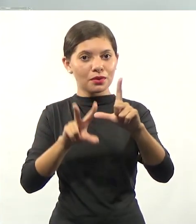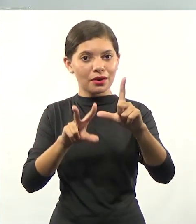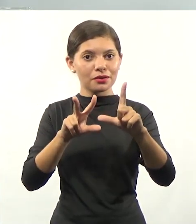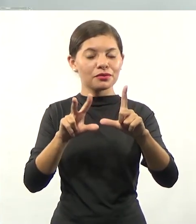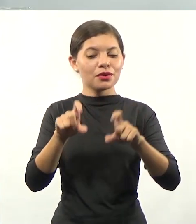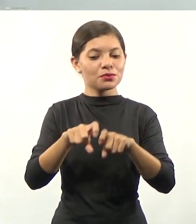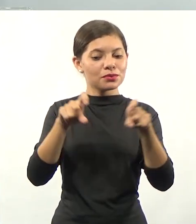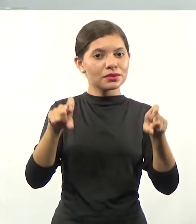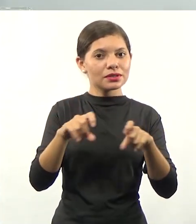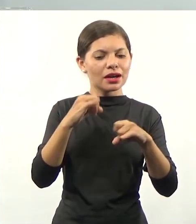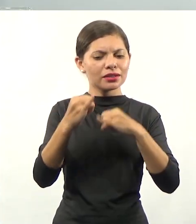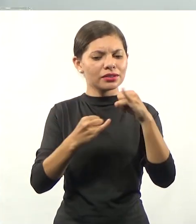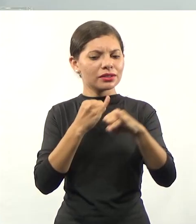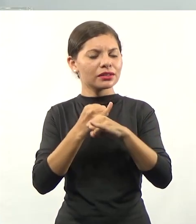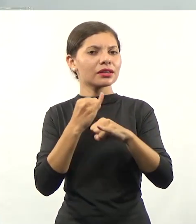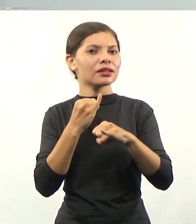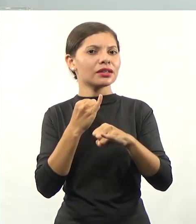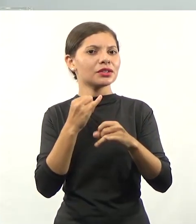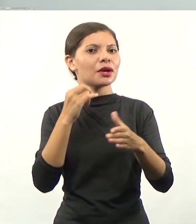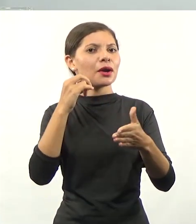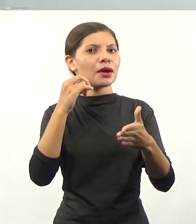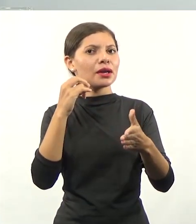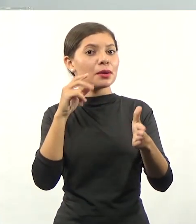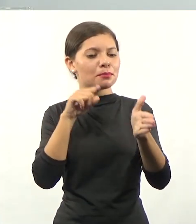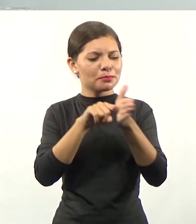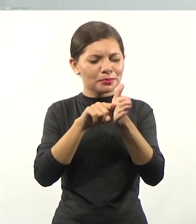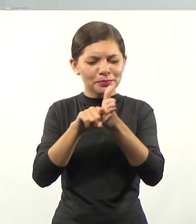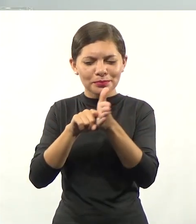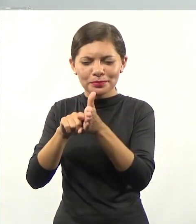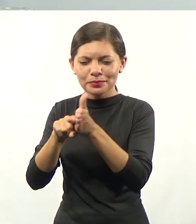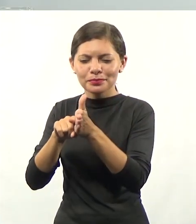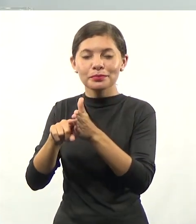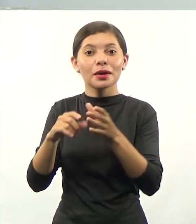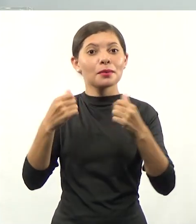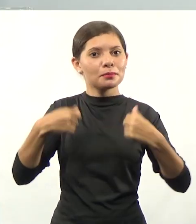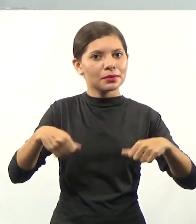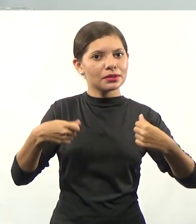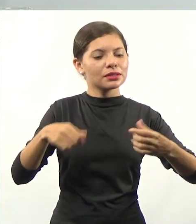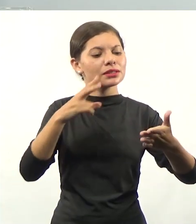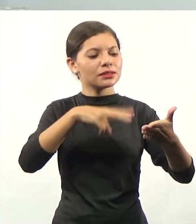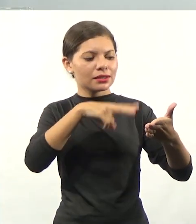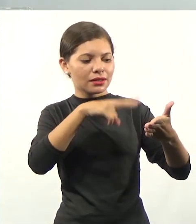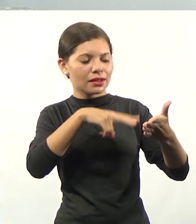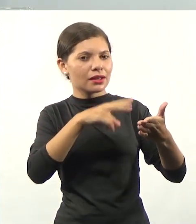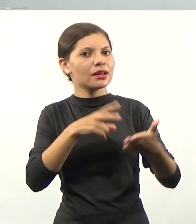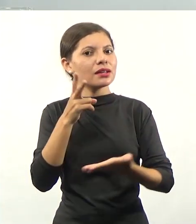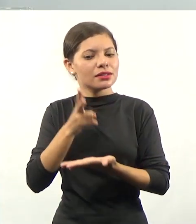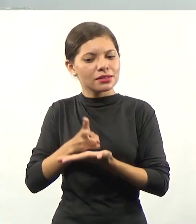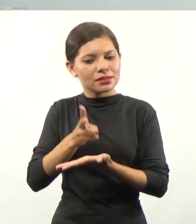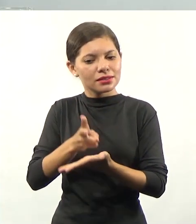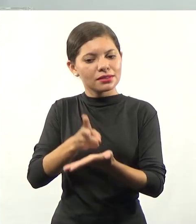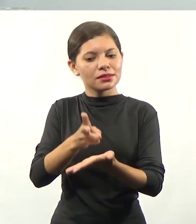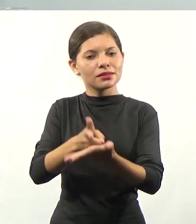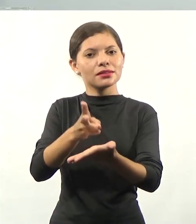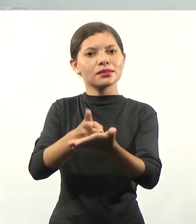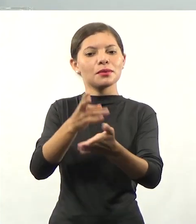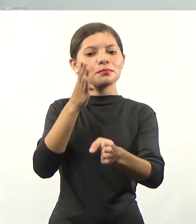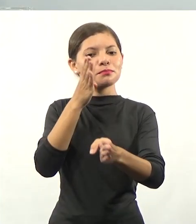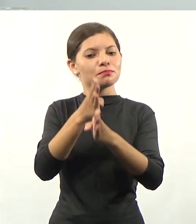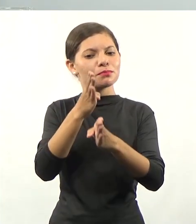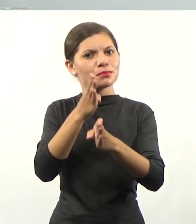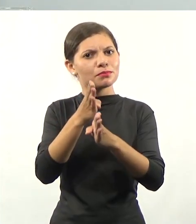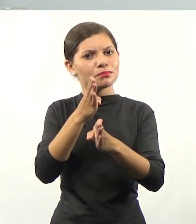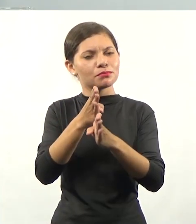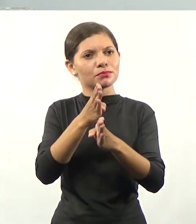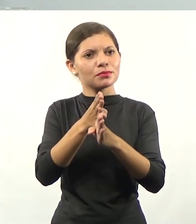indicados aqui, e pesquise, porque se você quiser saber mais, você precisa ler, evidentemente, e sempre é necessário buscar a